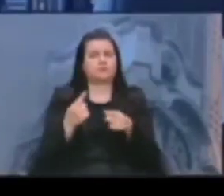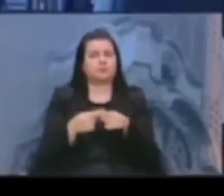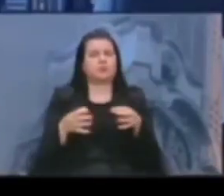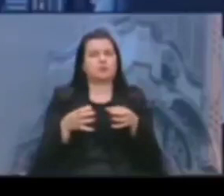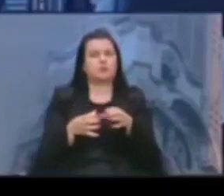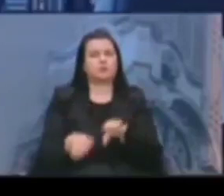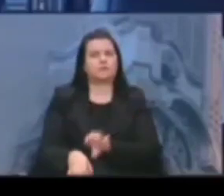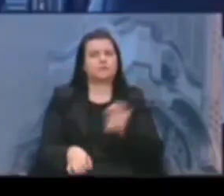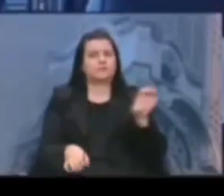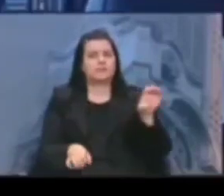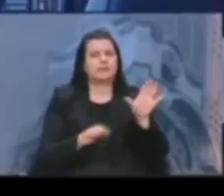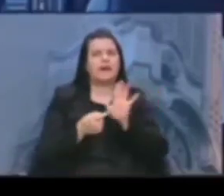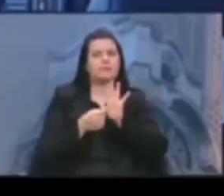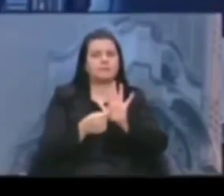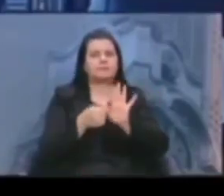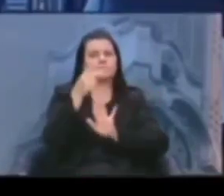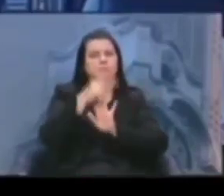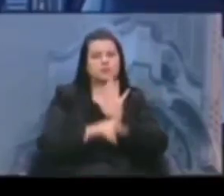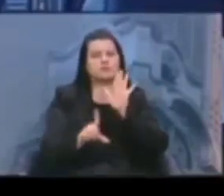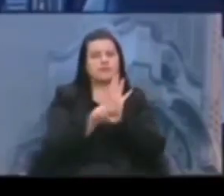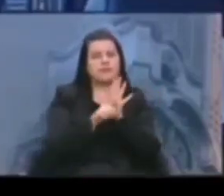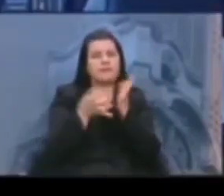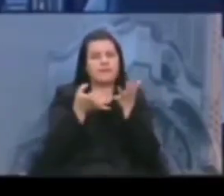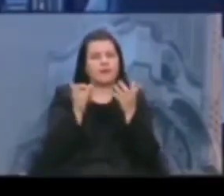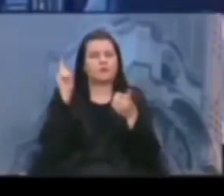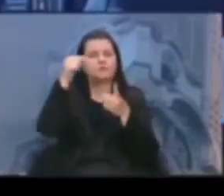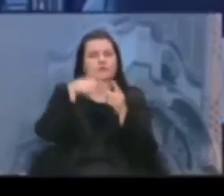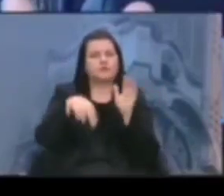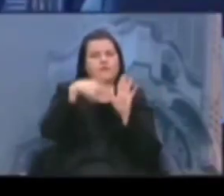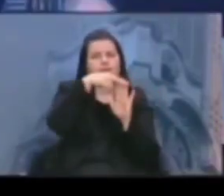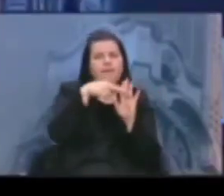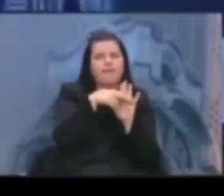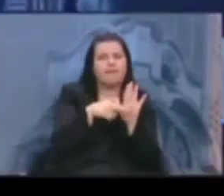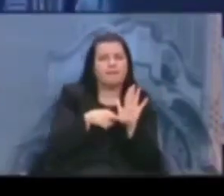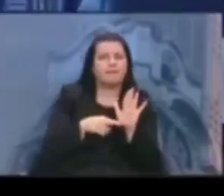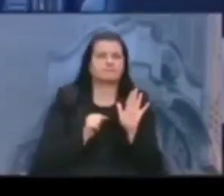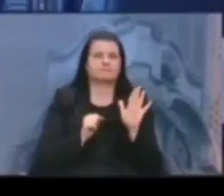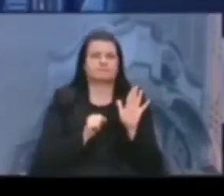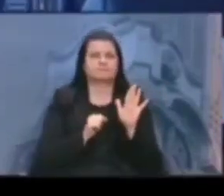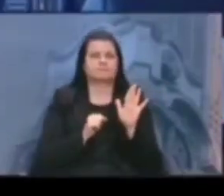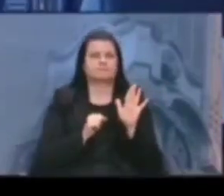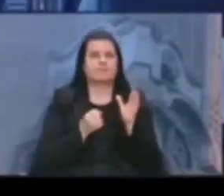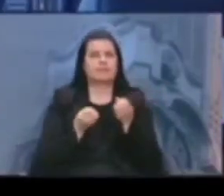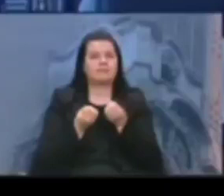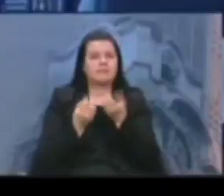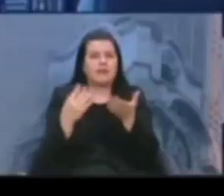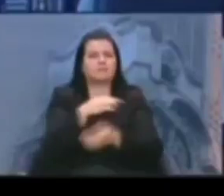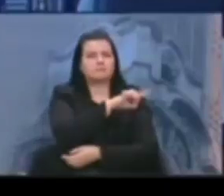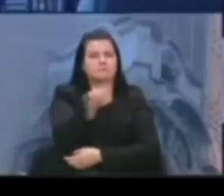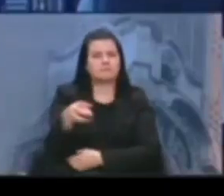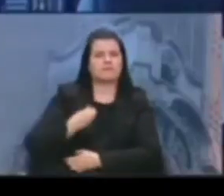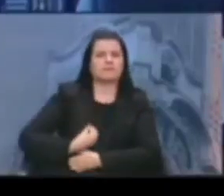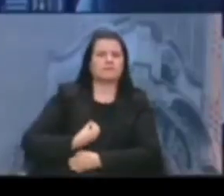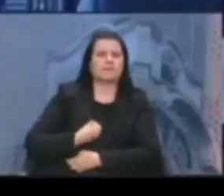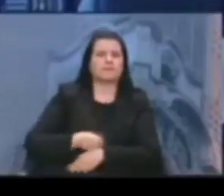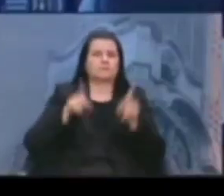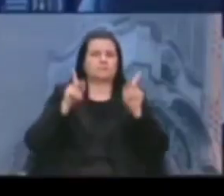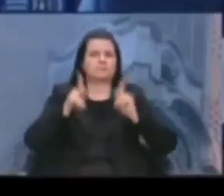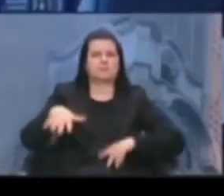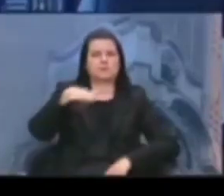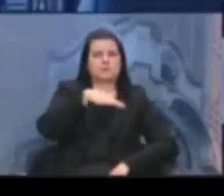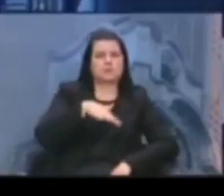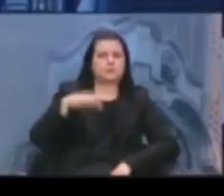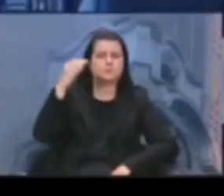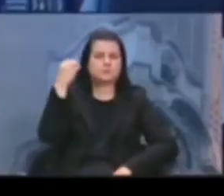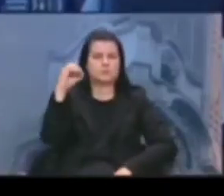como objetivo regular, organizar, dar possibilidade de vida para a população de